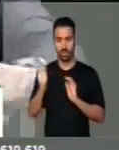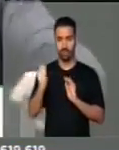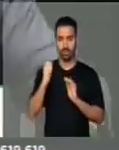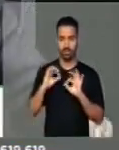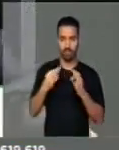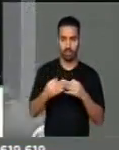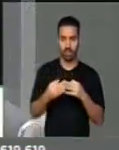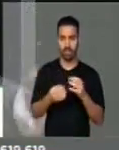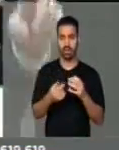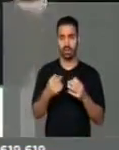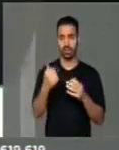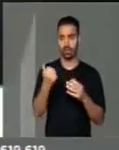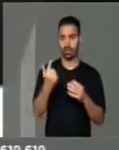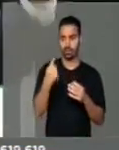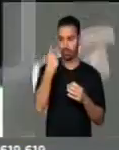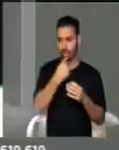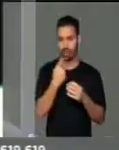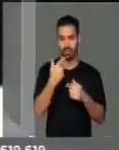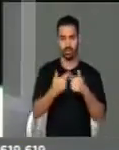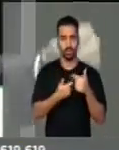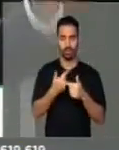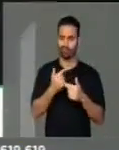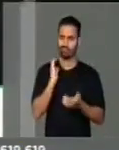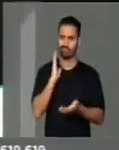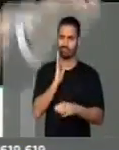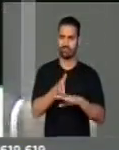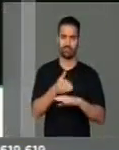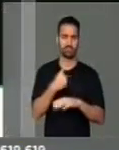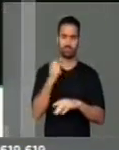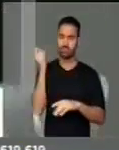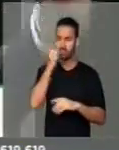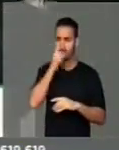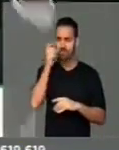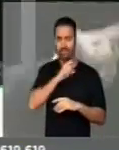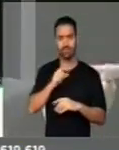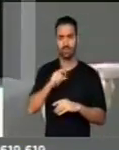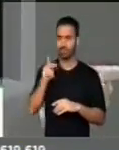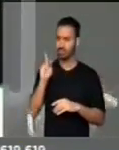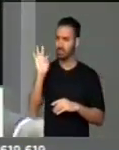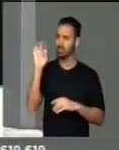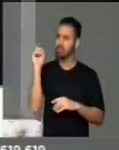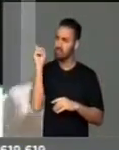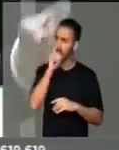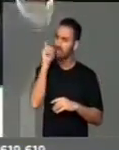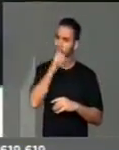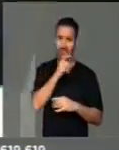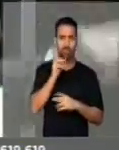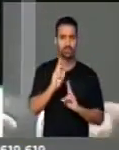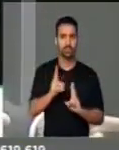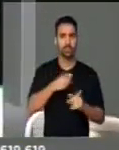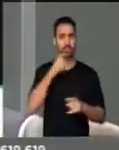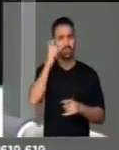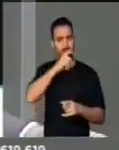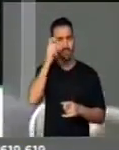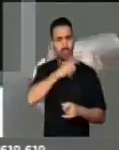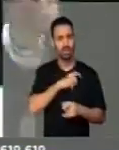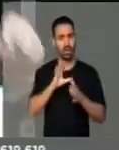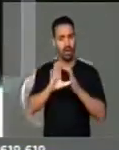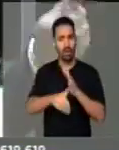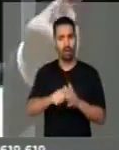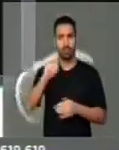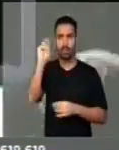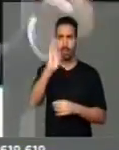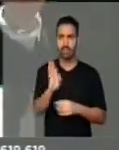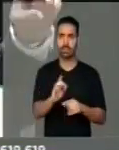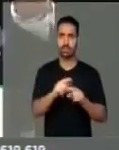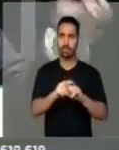Temer vai dar 12 horas de trabalho, é mentira. É um povo mentiroso. Vive de mentira, saquearam o Brasil e